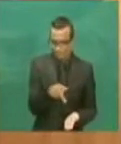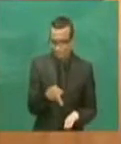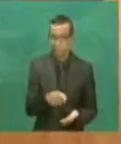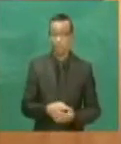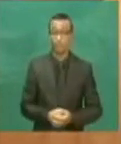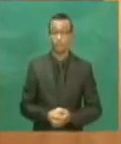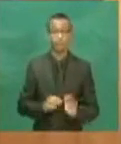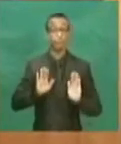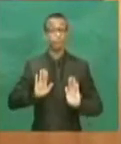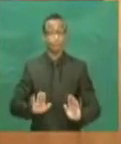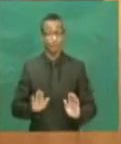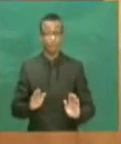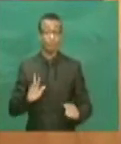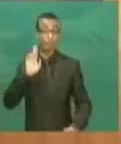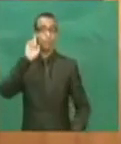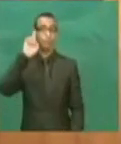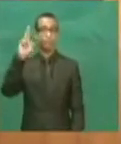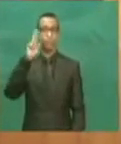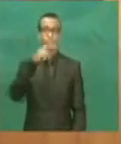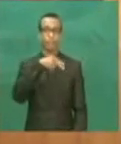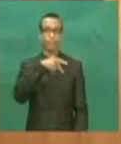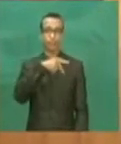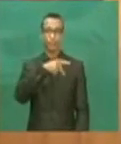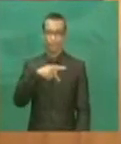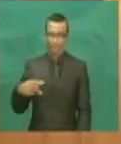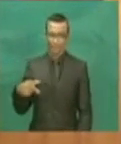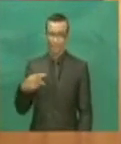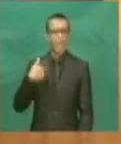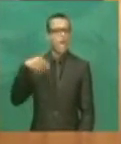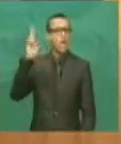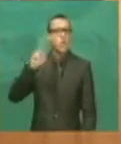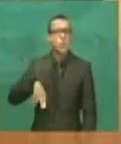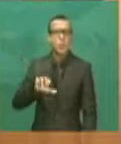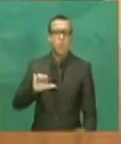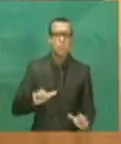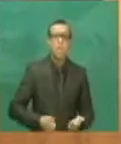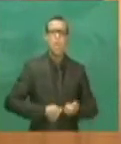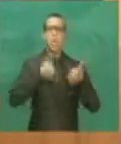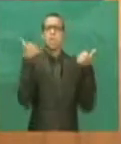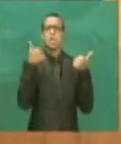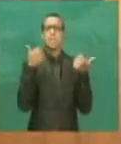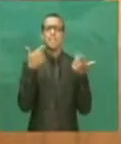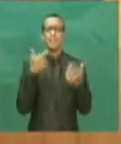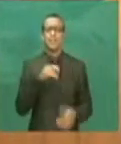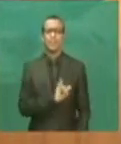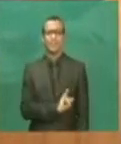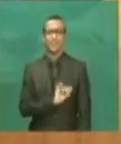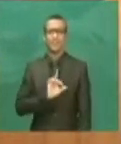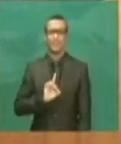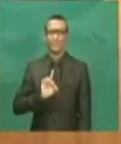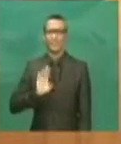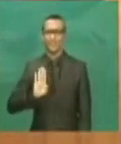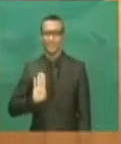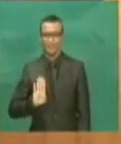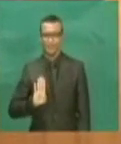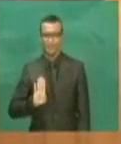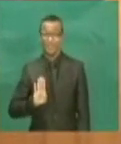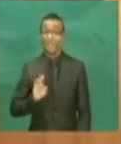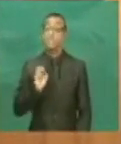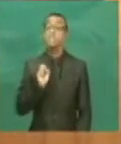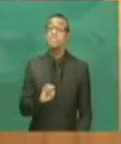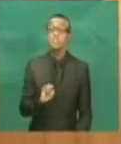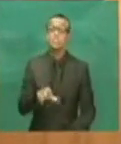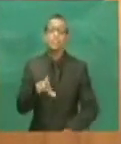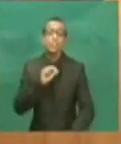Portanto, senhor presidente, nunca iremos melhorar o nosso IDEB se nós continuarmos a escolher os professores pelos